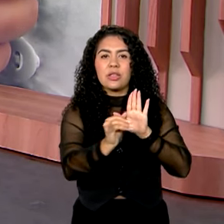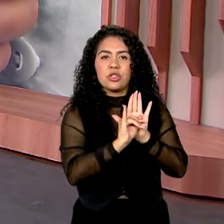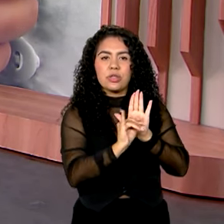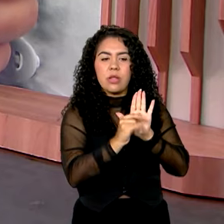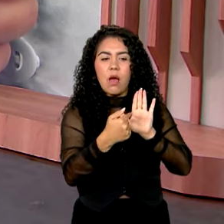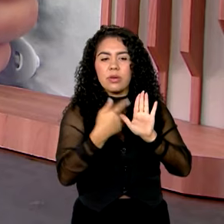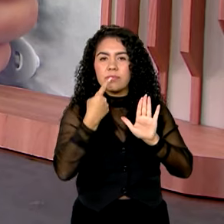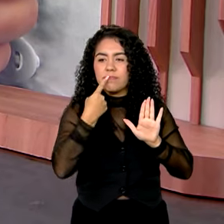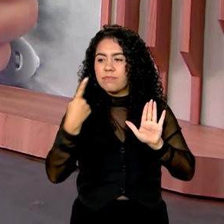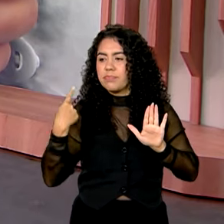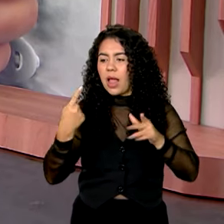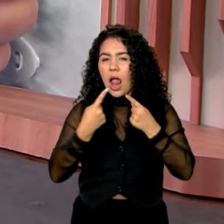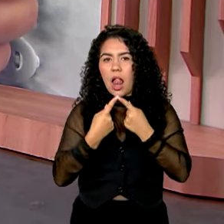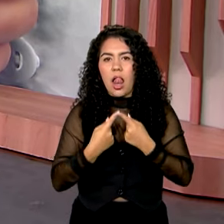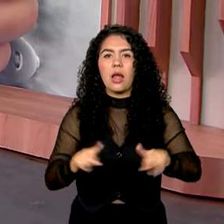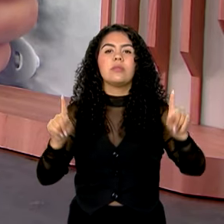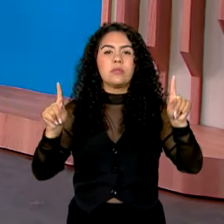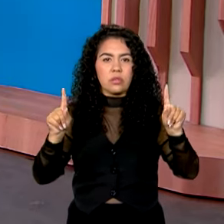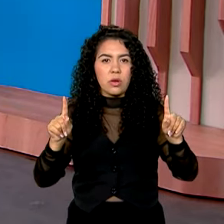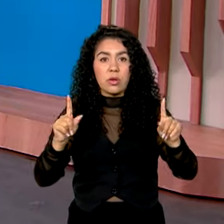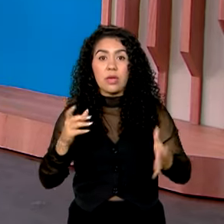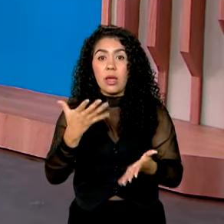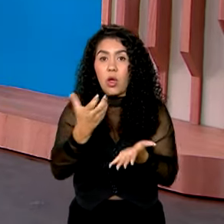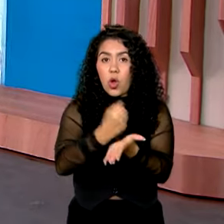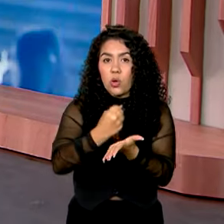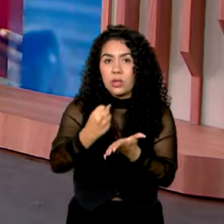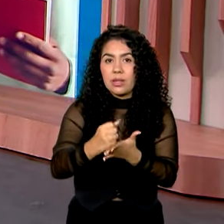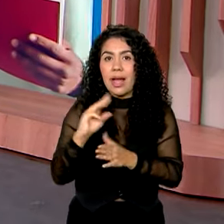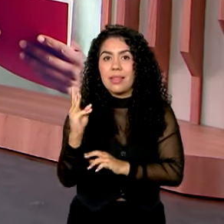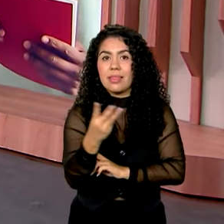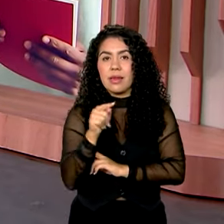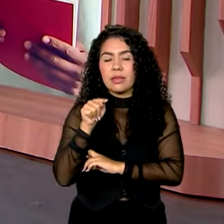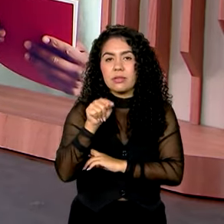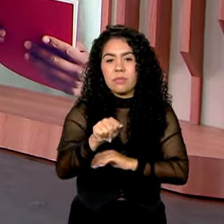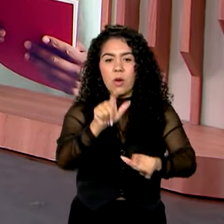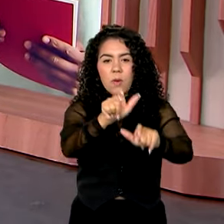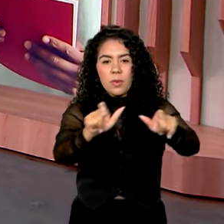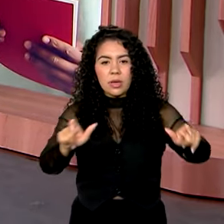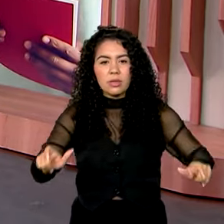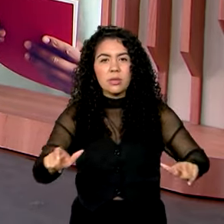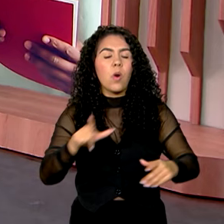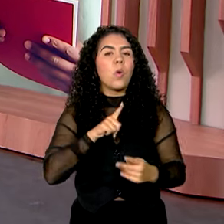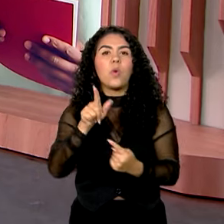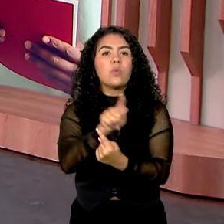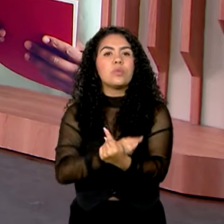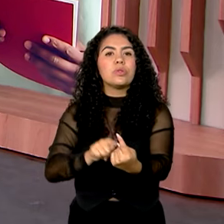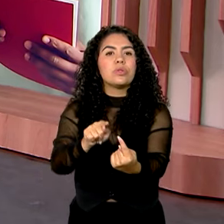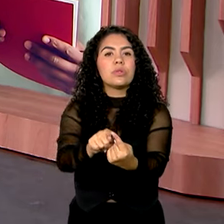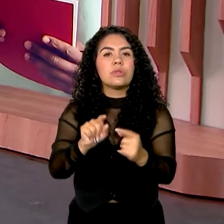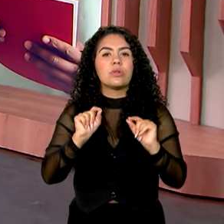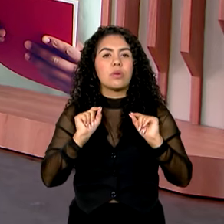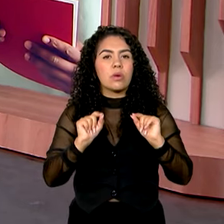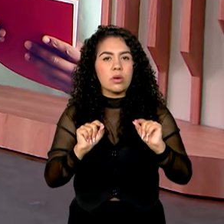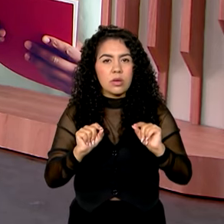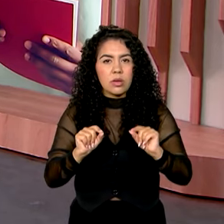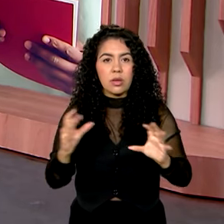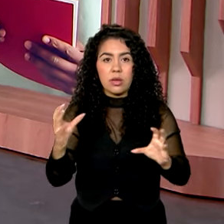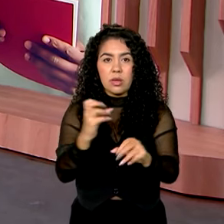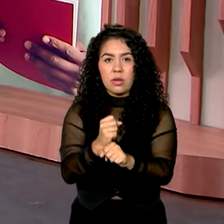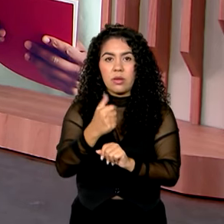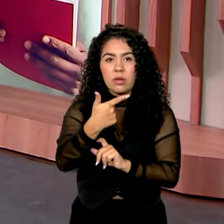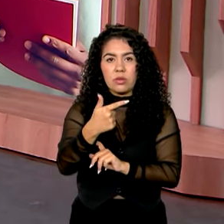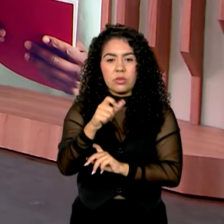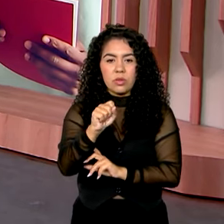lançado, que prevê contratação de 3 mil pessoas, o programa vai fechar um ano com a meta estabelecida de 28